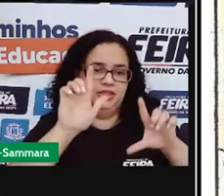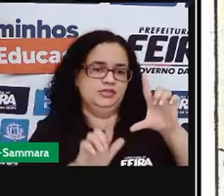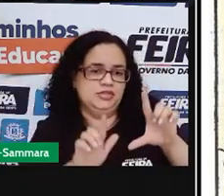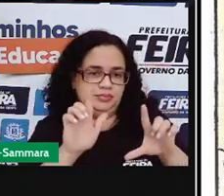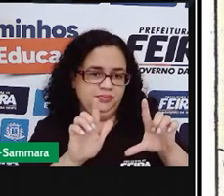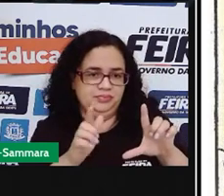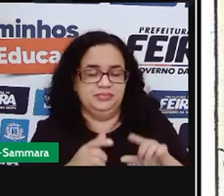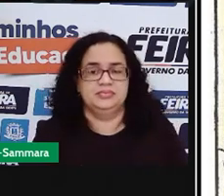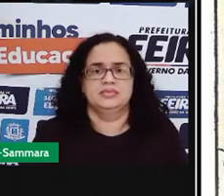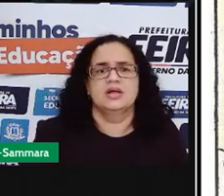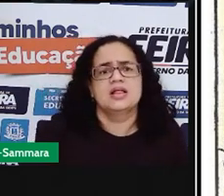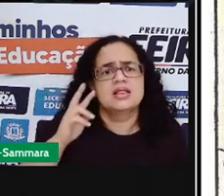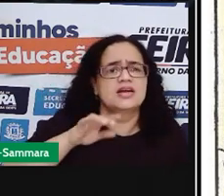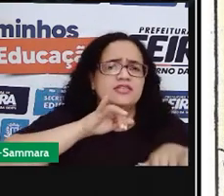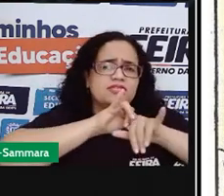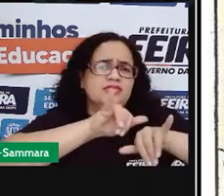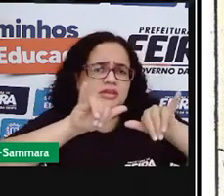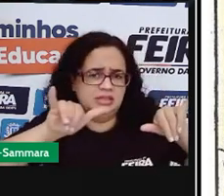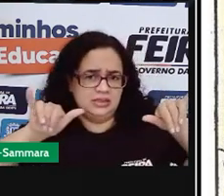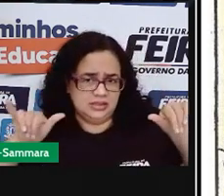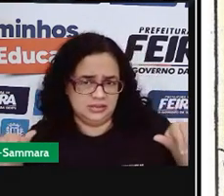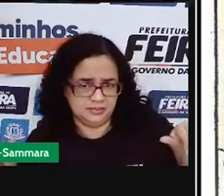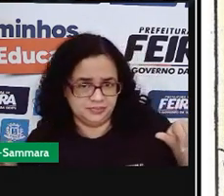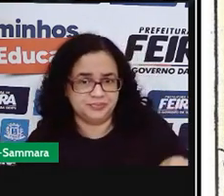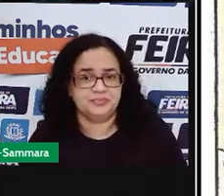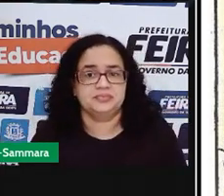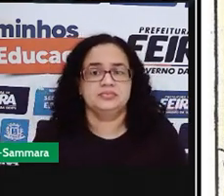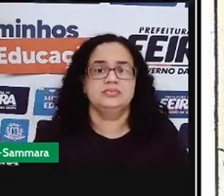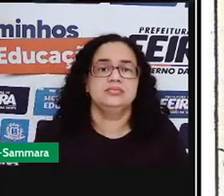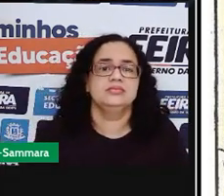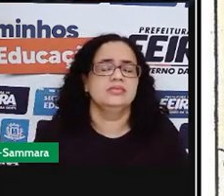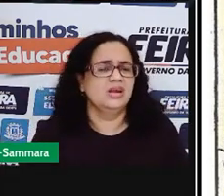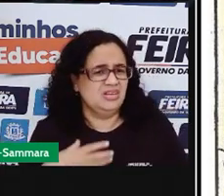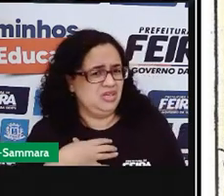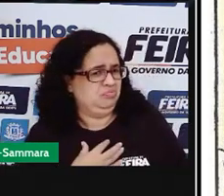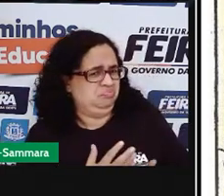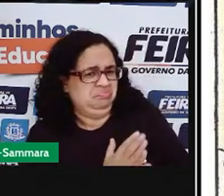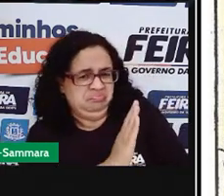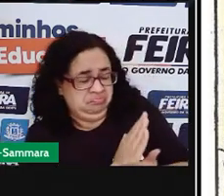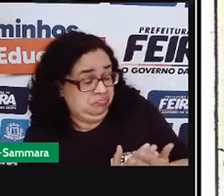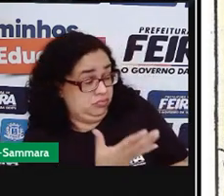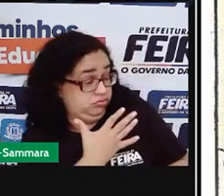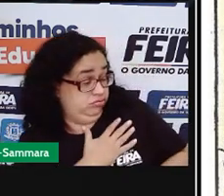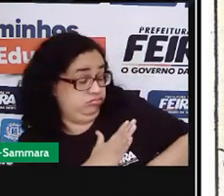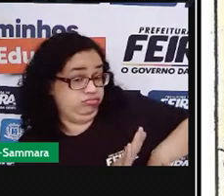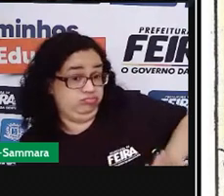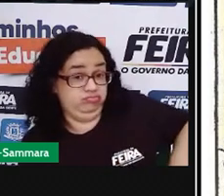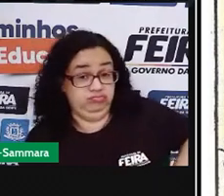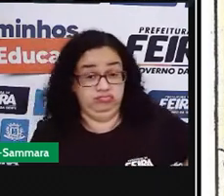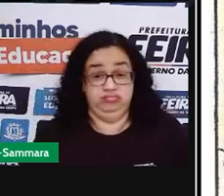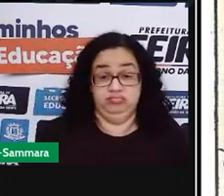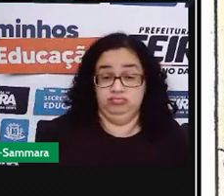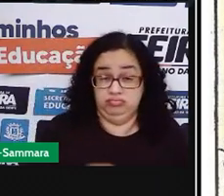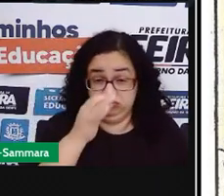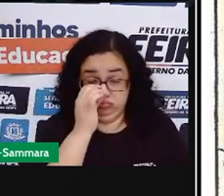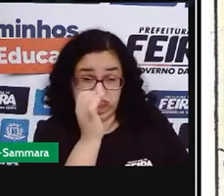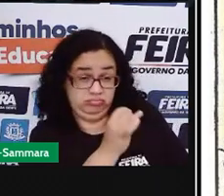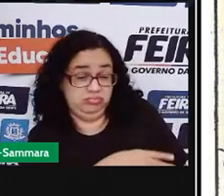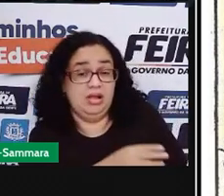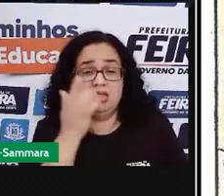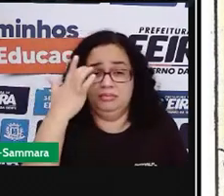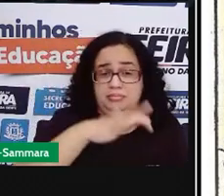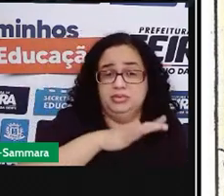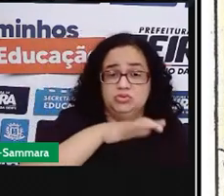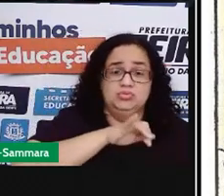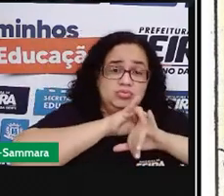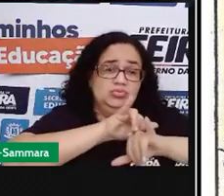Depois de ver tantos anúncios e publicidade, ela se chateia, repete os anúncios,